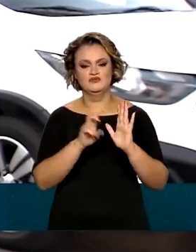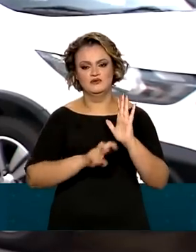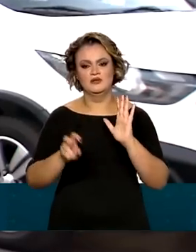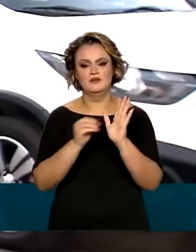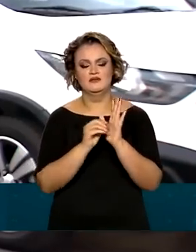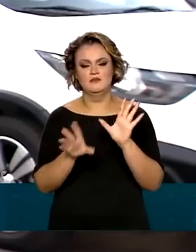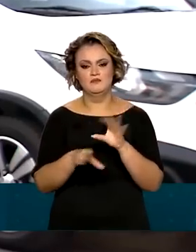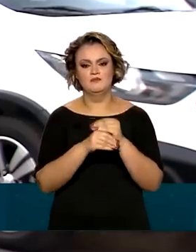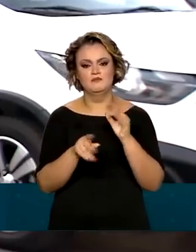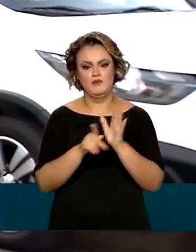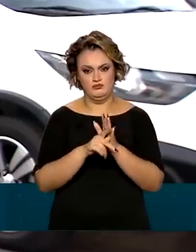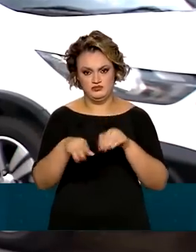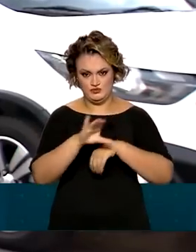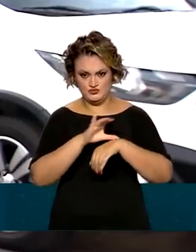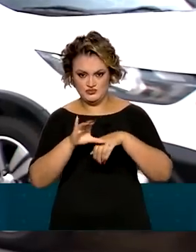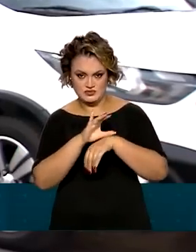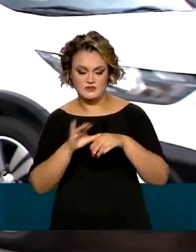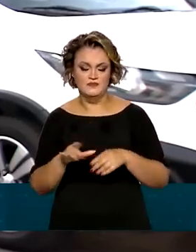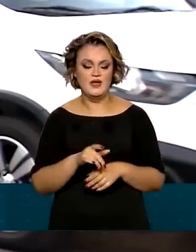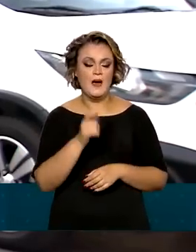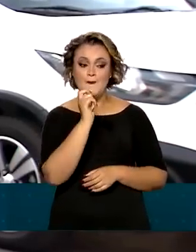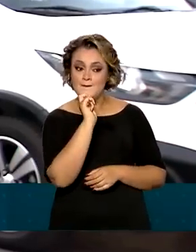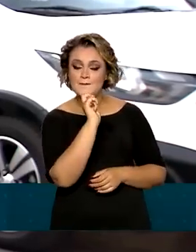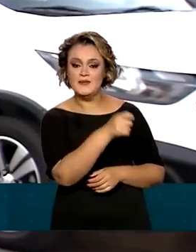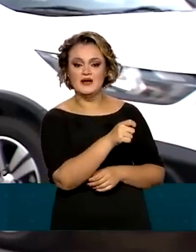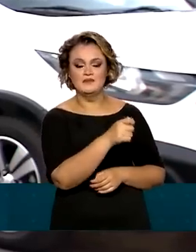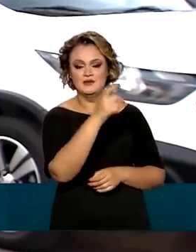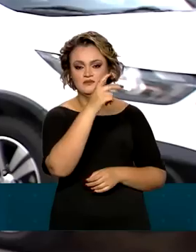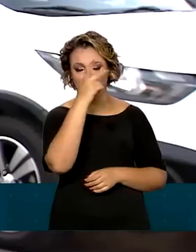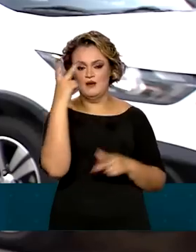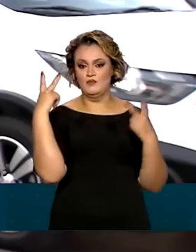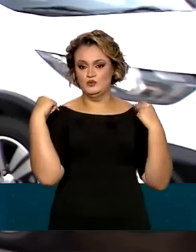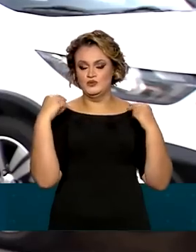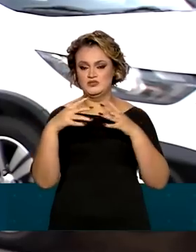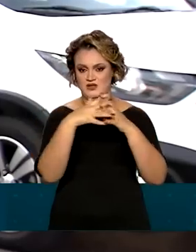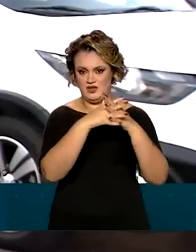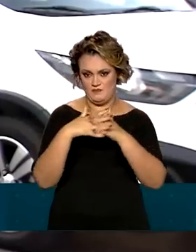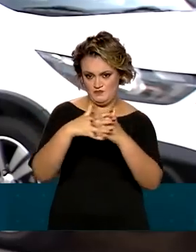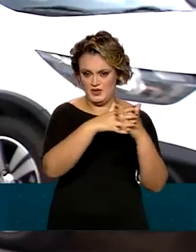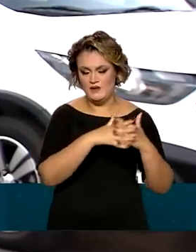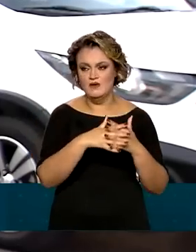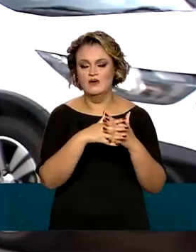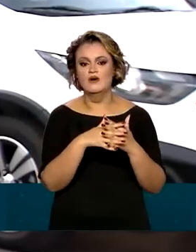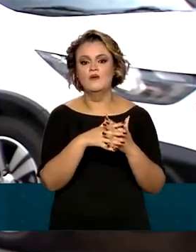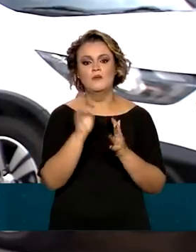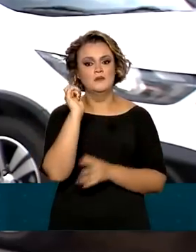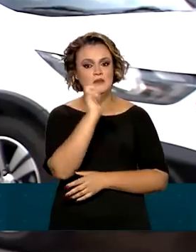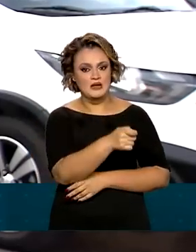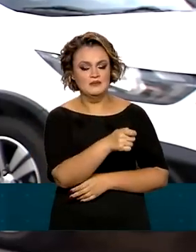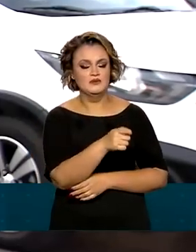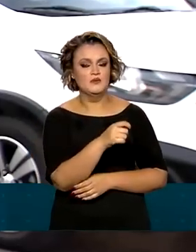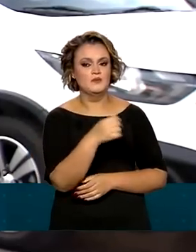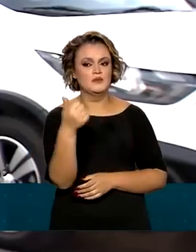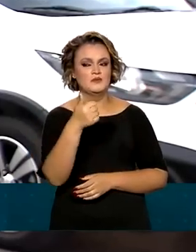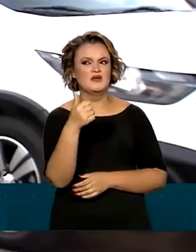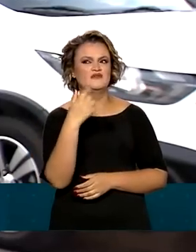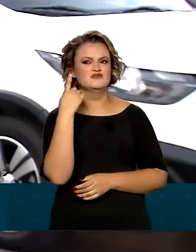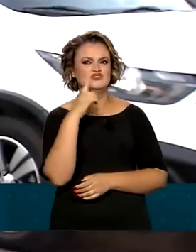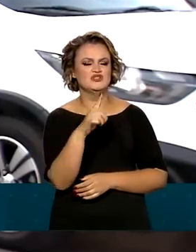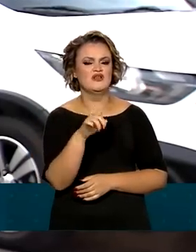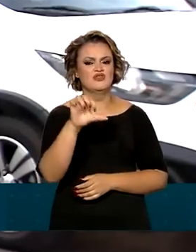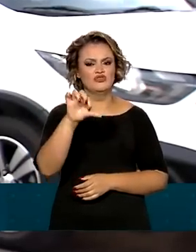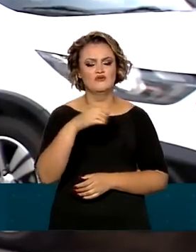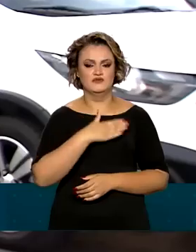Constitucional. Agora, quanto ao pagamento do benefício aos caminhoneiros, a previsão será do pagamento do primeiro lote e para o dia